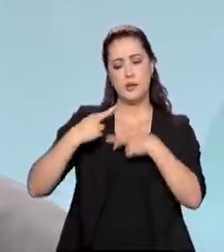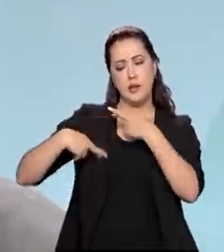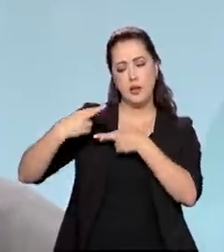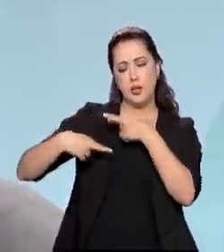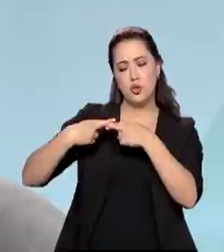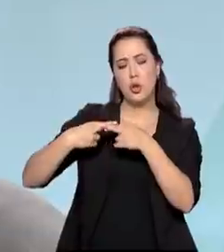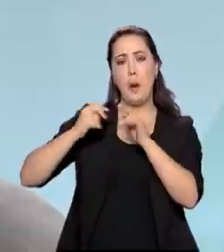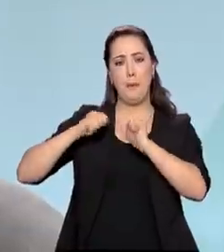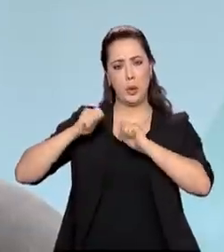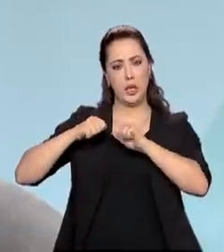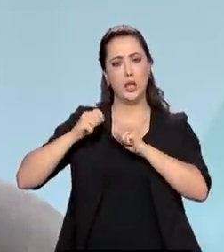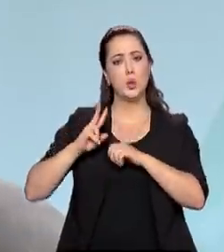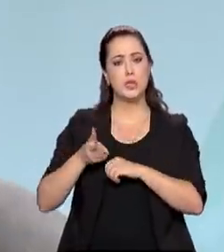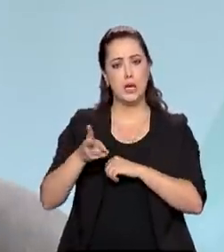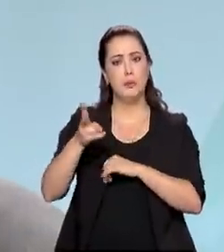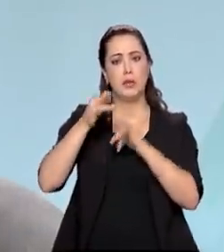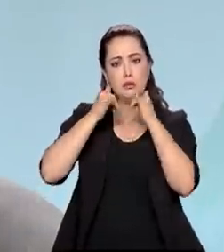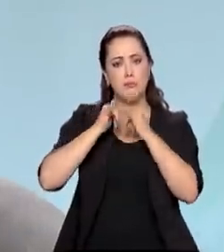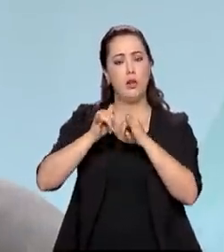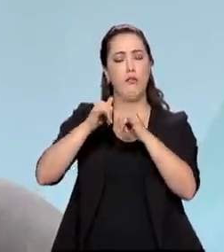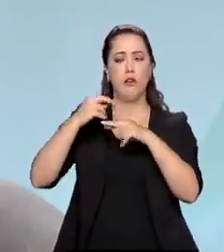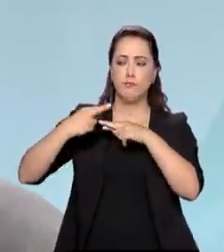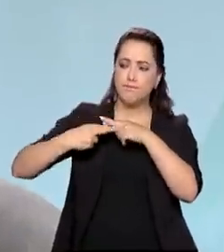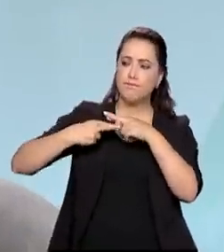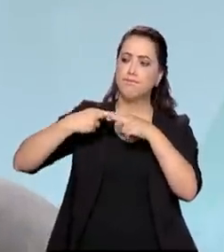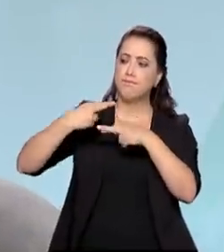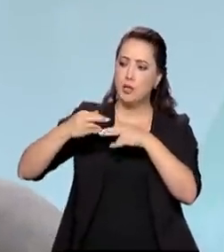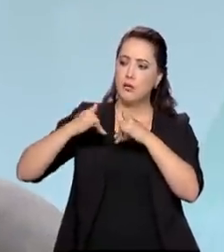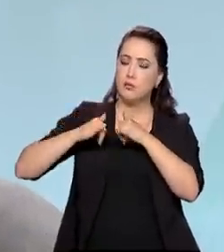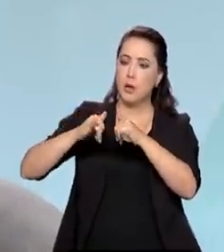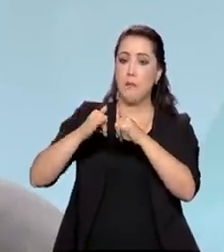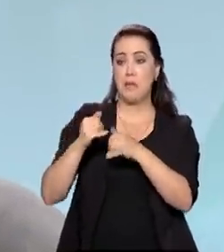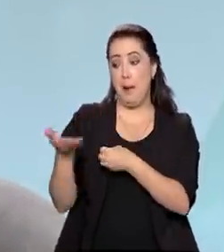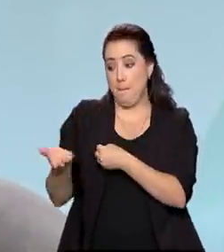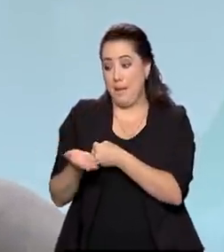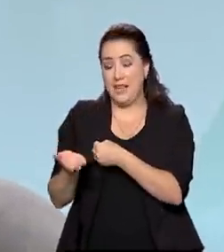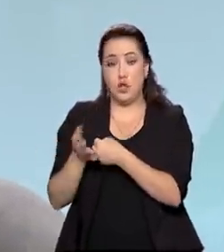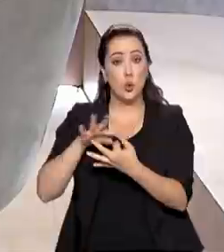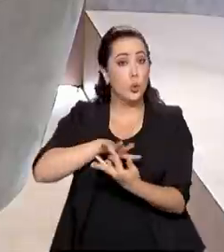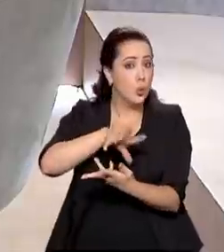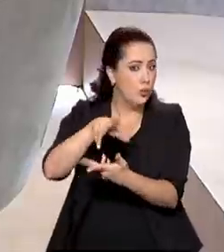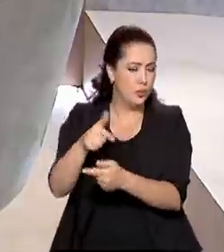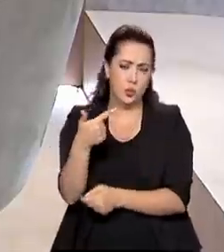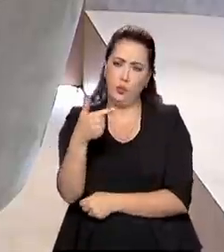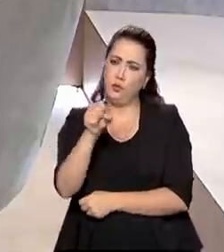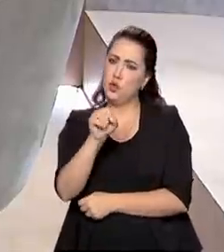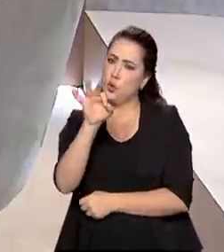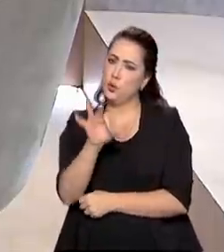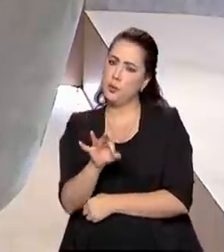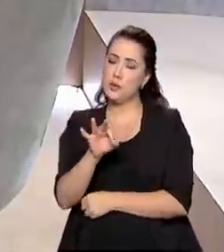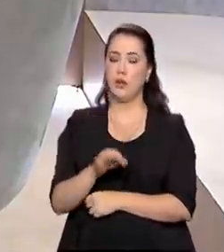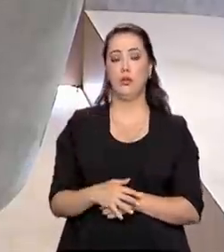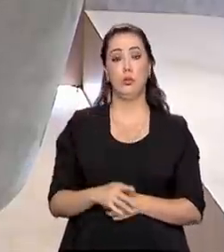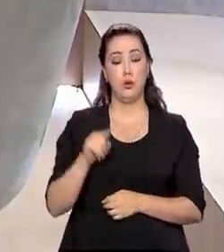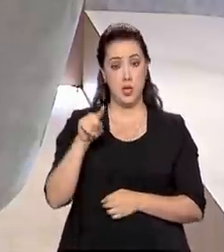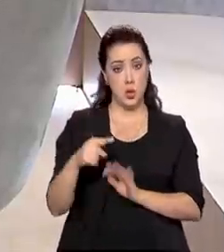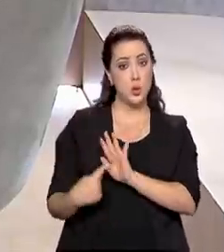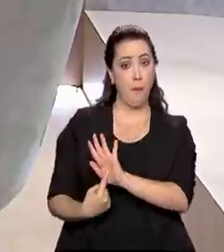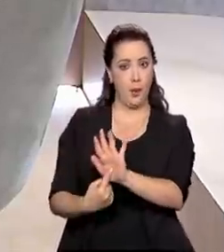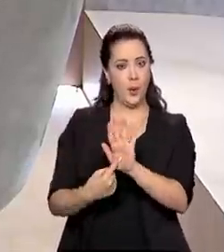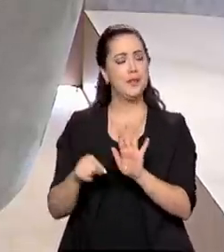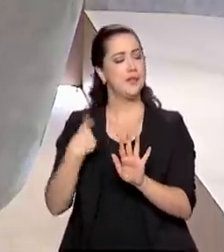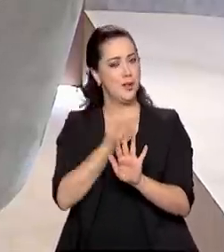renovável, enquanto que a média mundial é de apenas 28%. Isso demonstra e nos orgulha